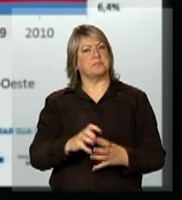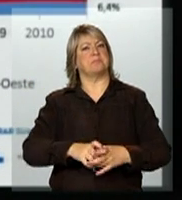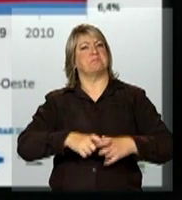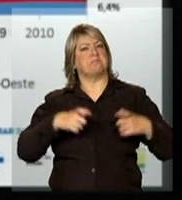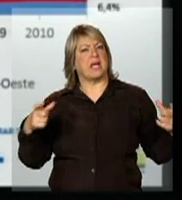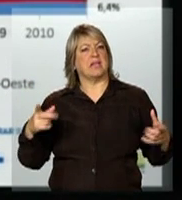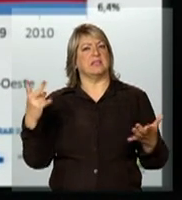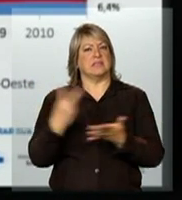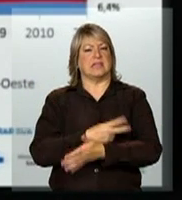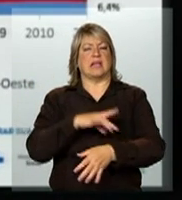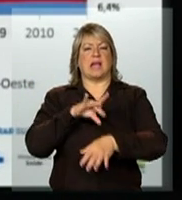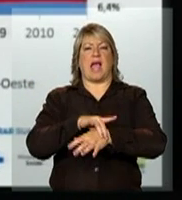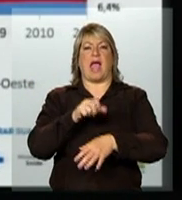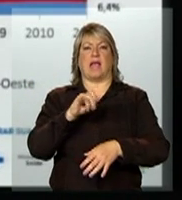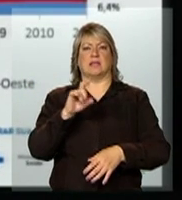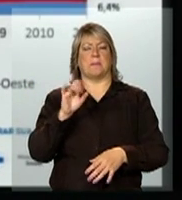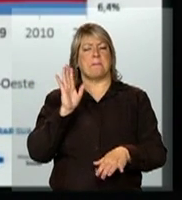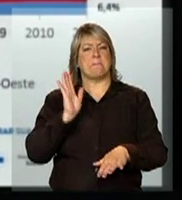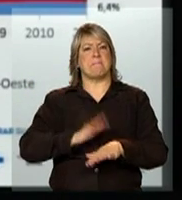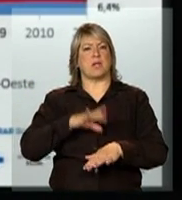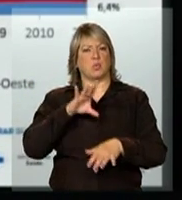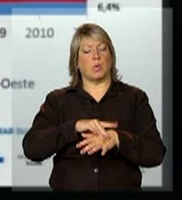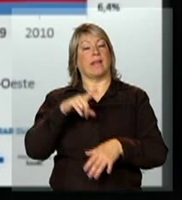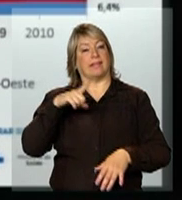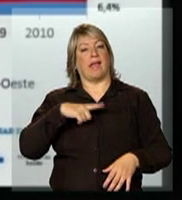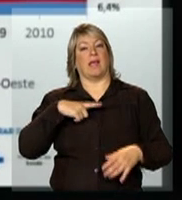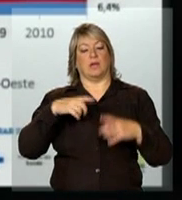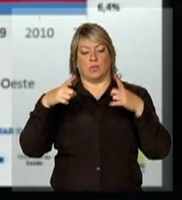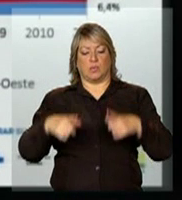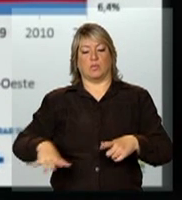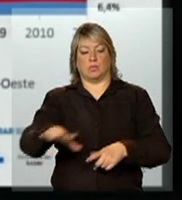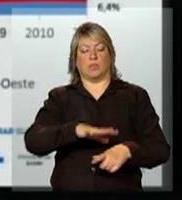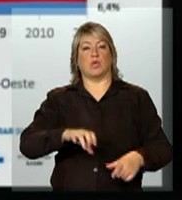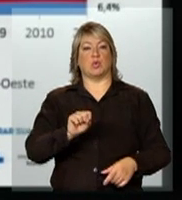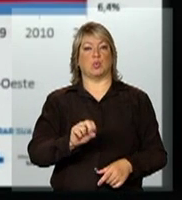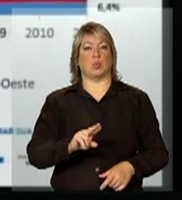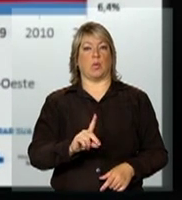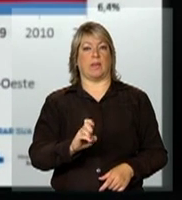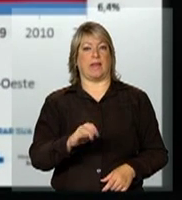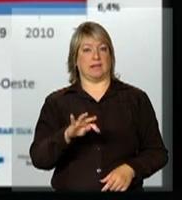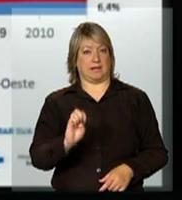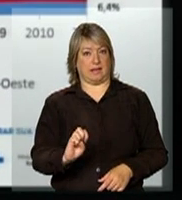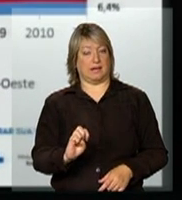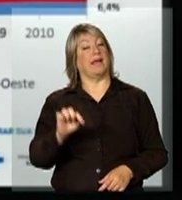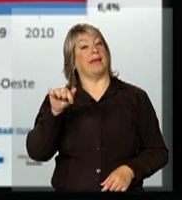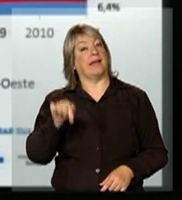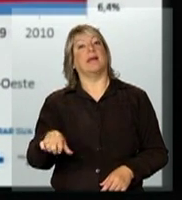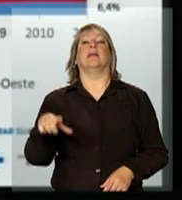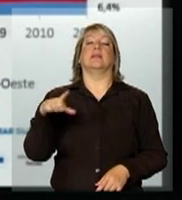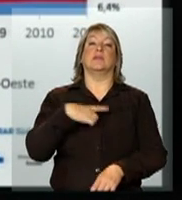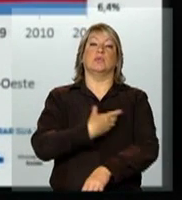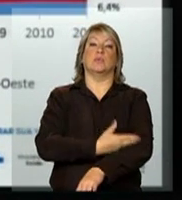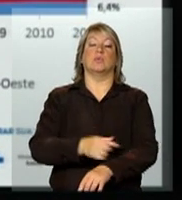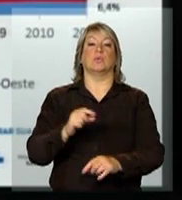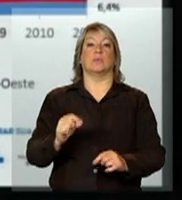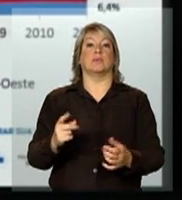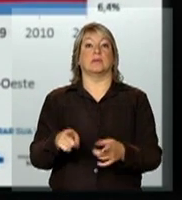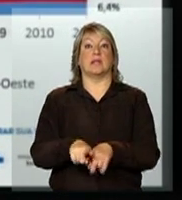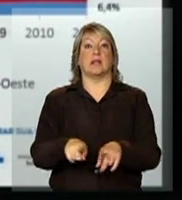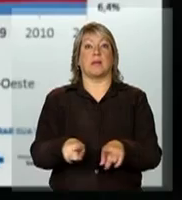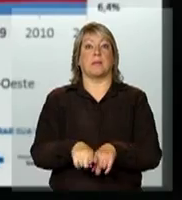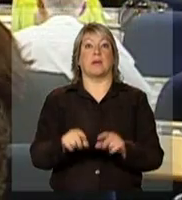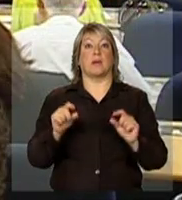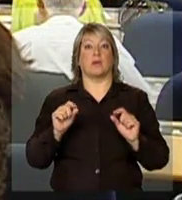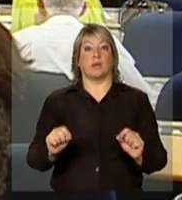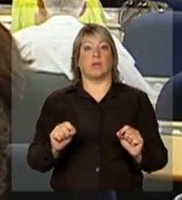e tem a maior população, é esperado isso, e o Sudeste tem uma tendência, por outro lado, de redução do peso